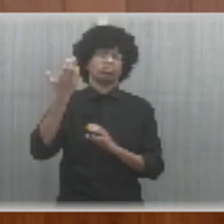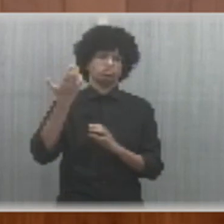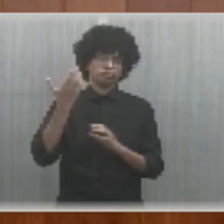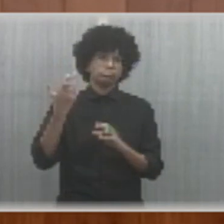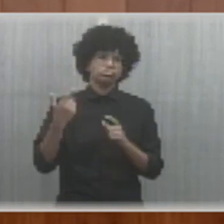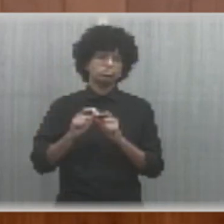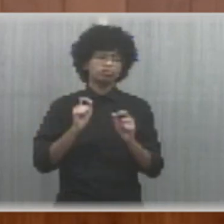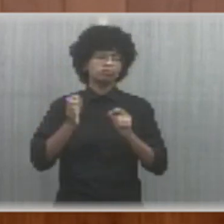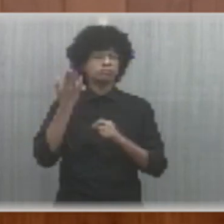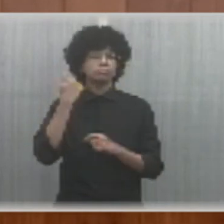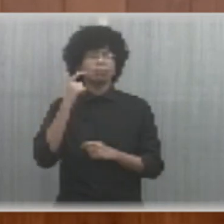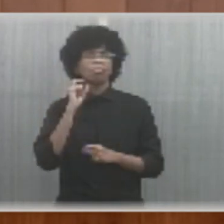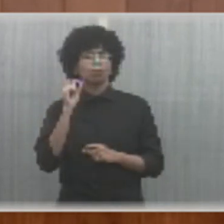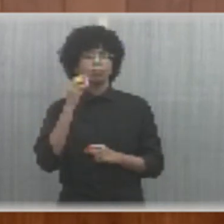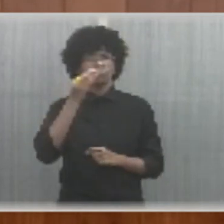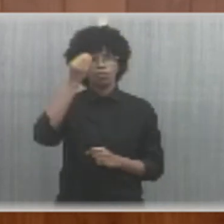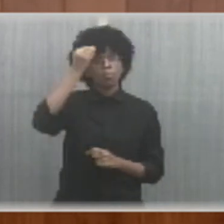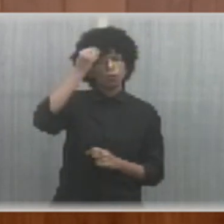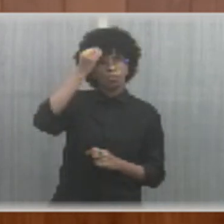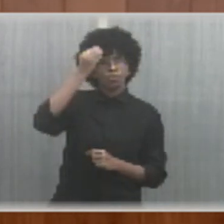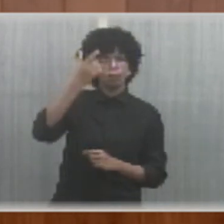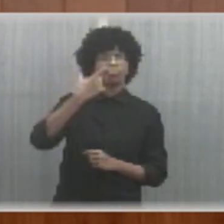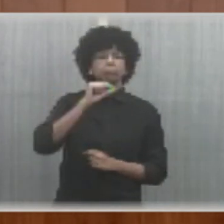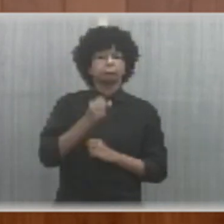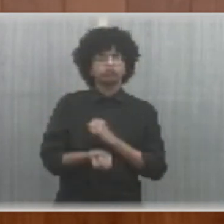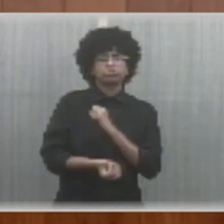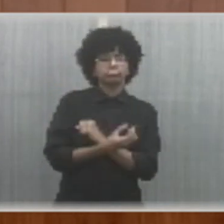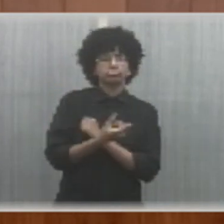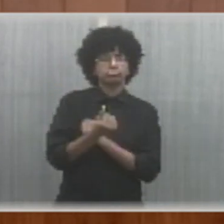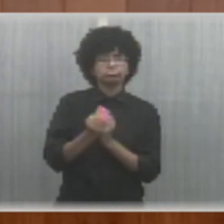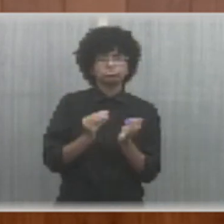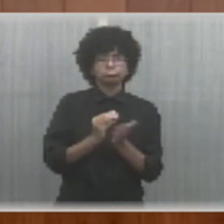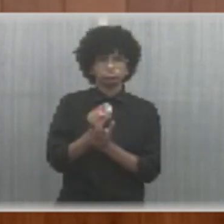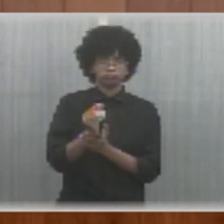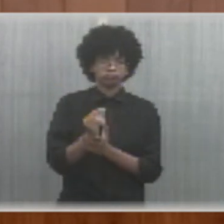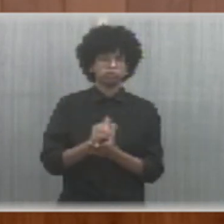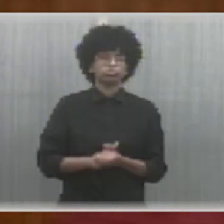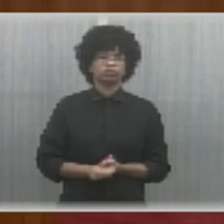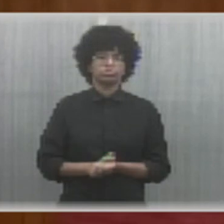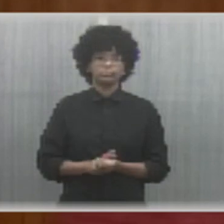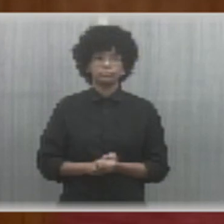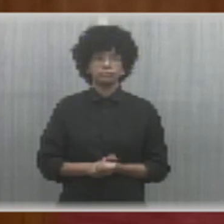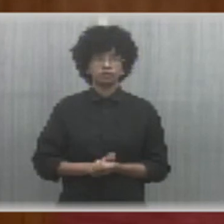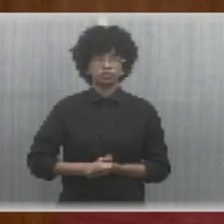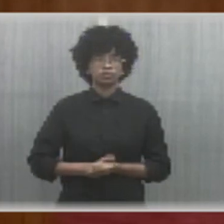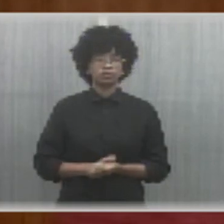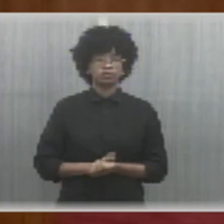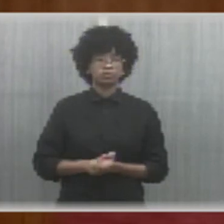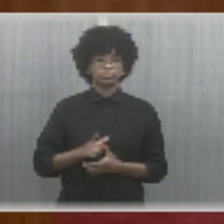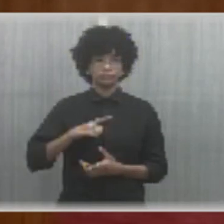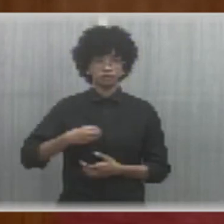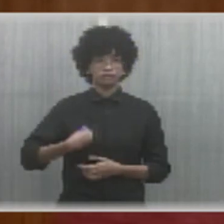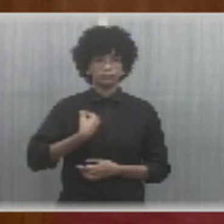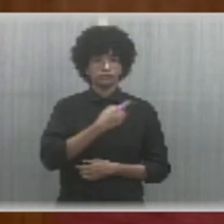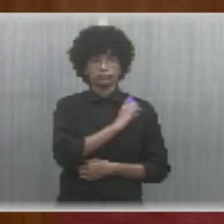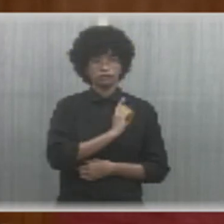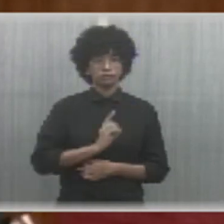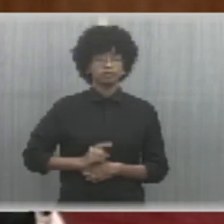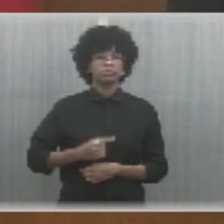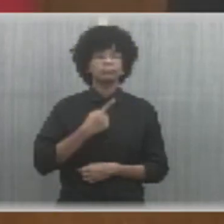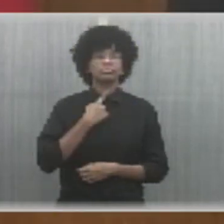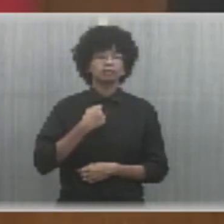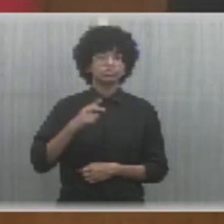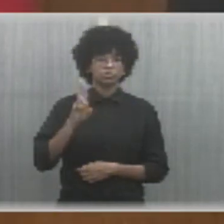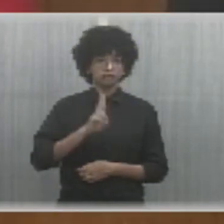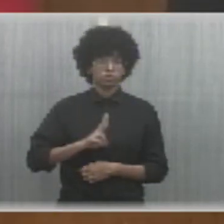quem são os culpados desse desvio de recursos do nosso Estado. Muito obrigado, senhor presidente. Algum deputado gostaria de